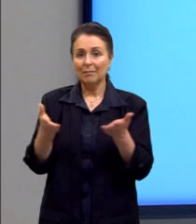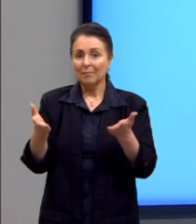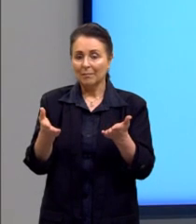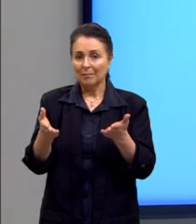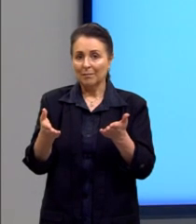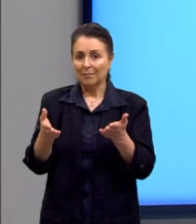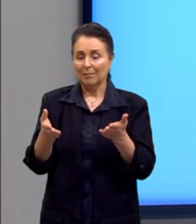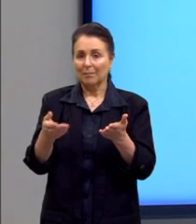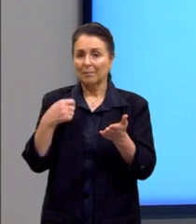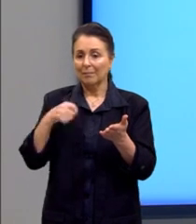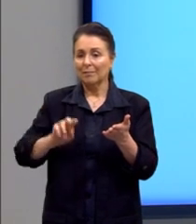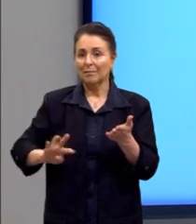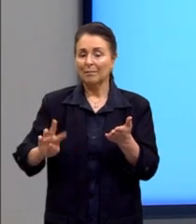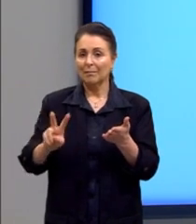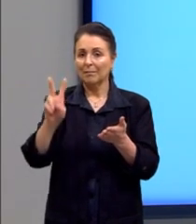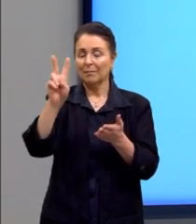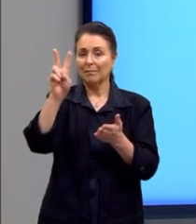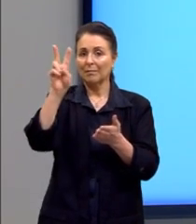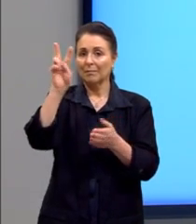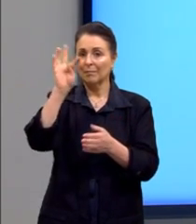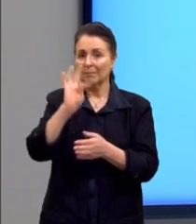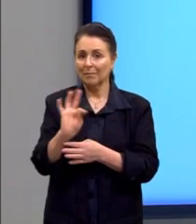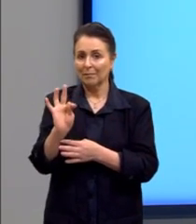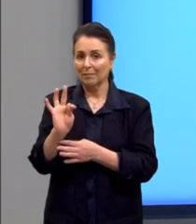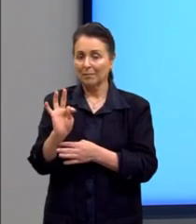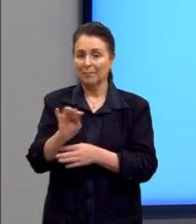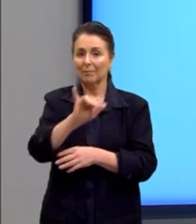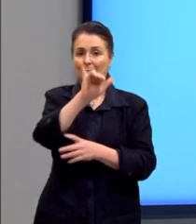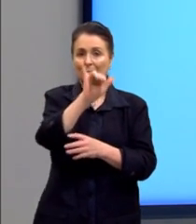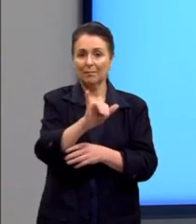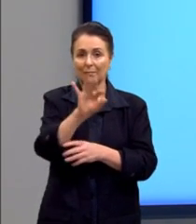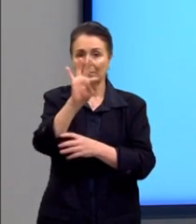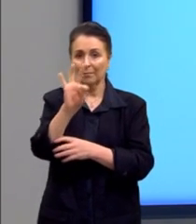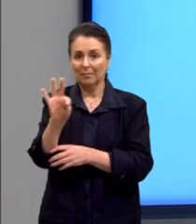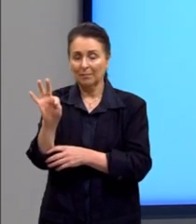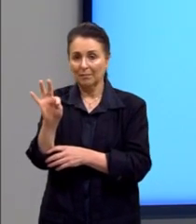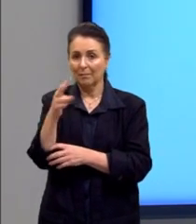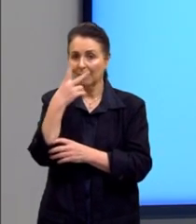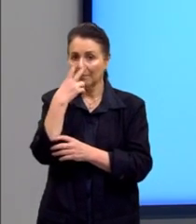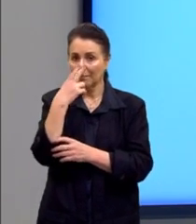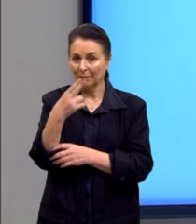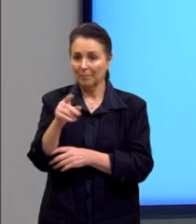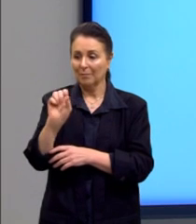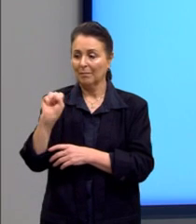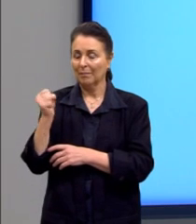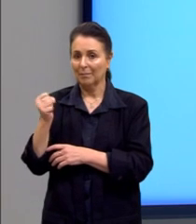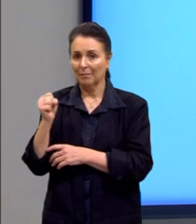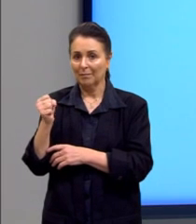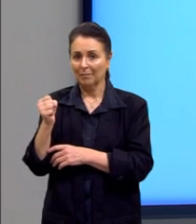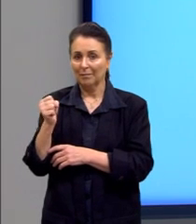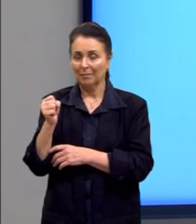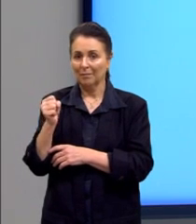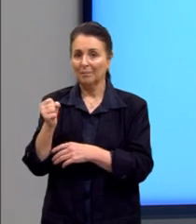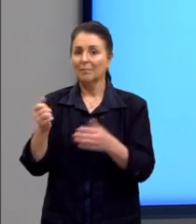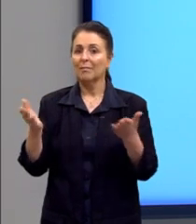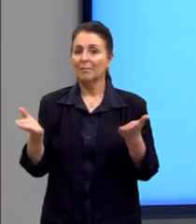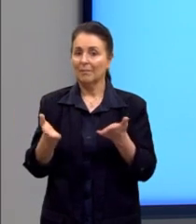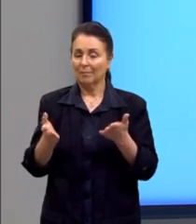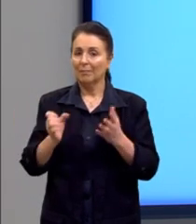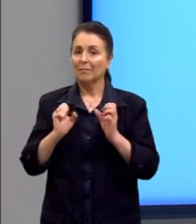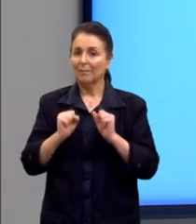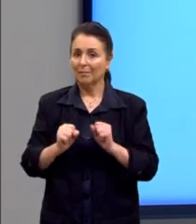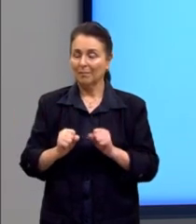o valor de T onde Y de T seja igual a 8. E aí, nós podemos, então,